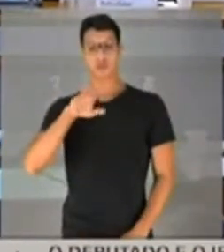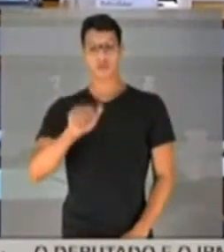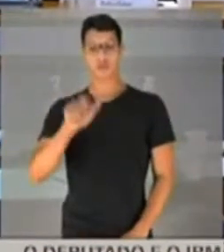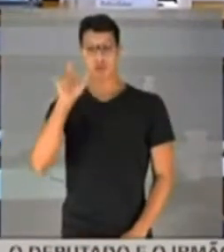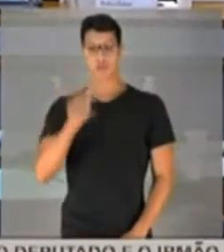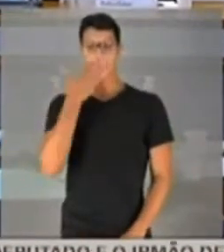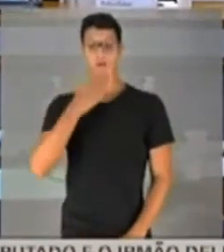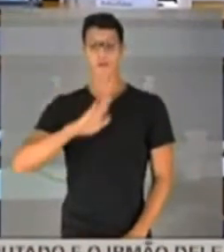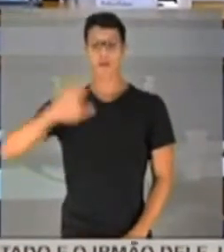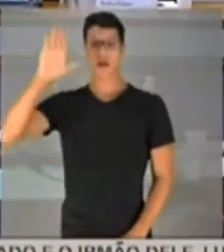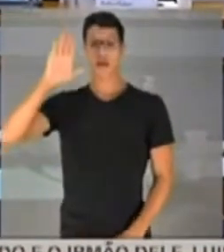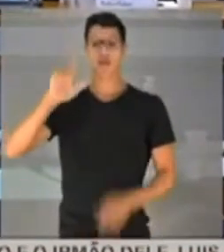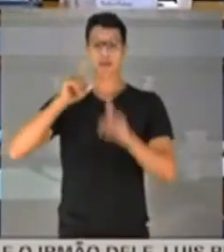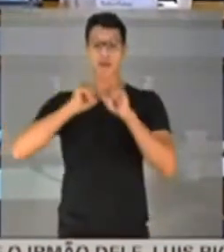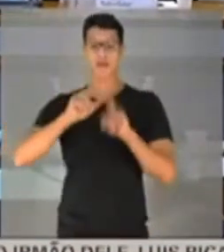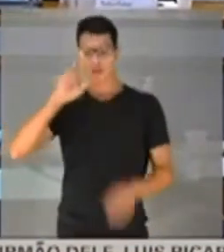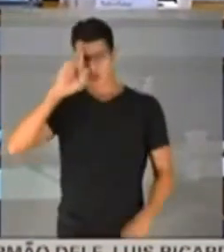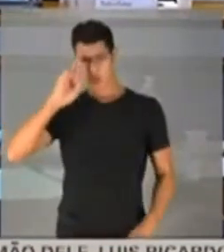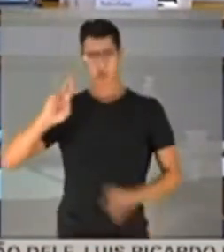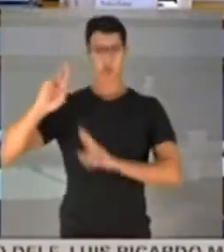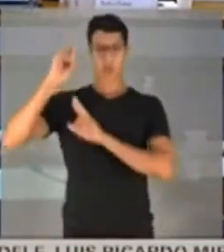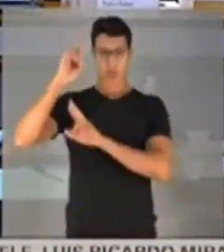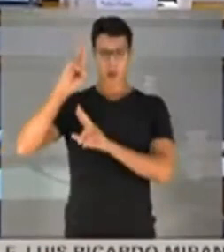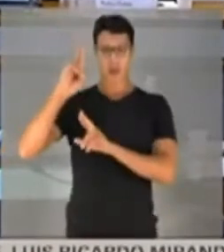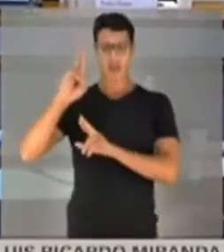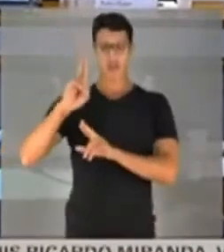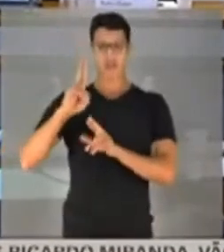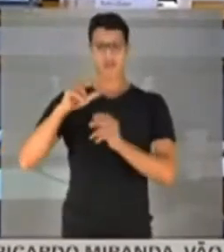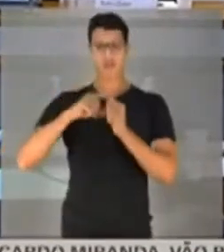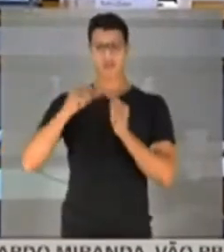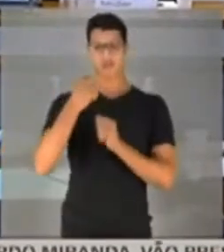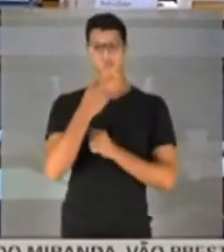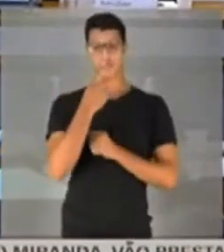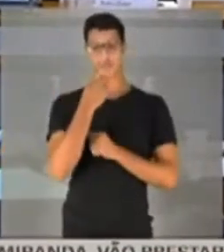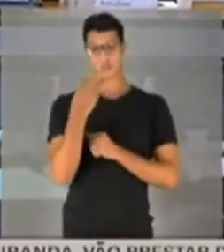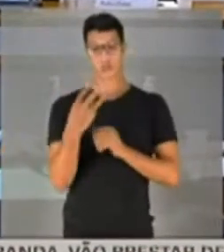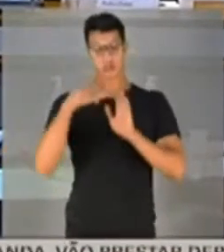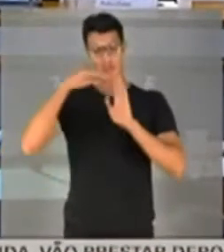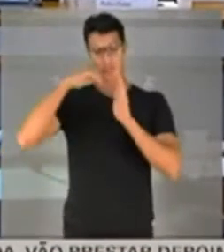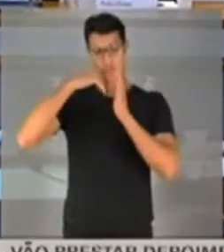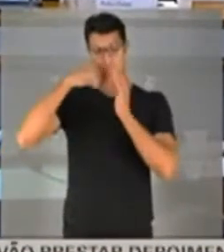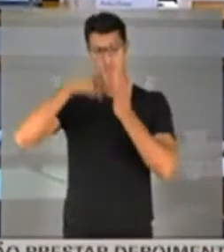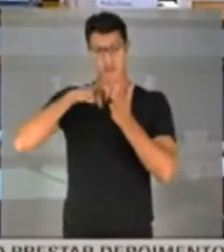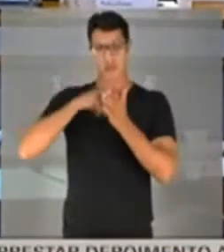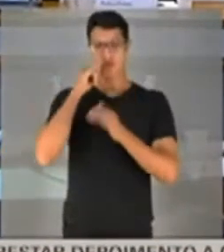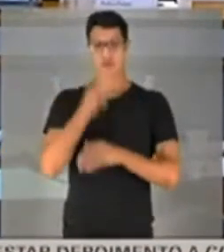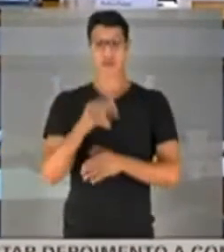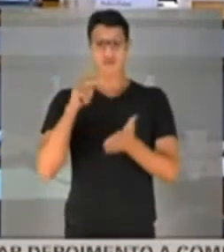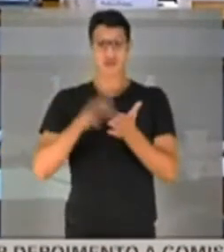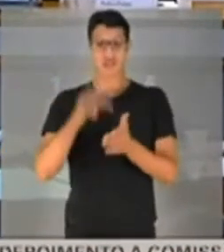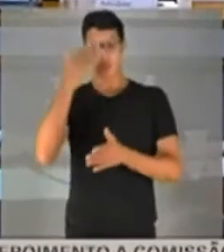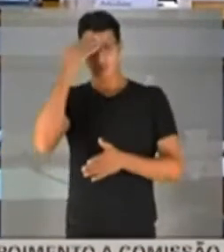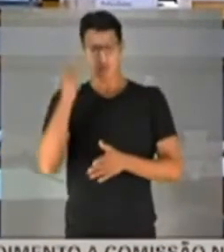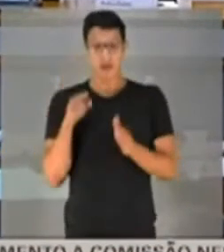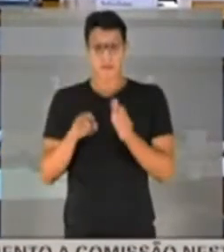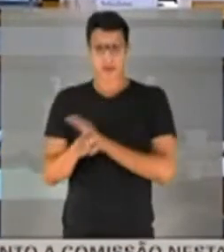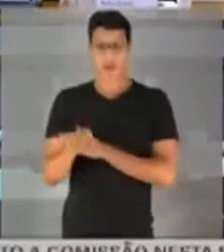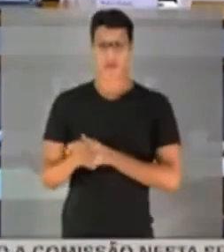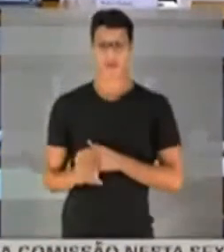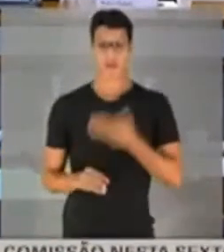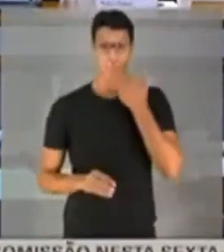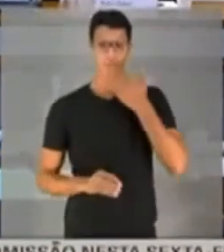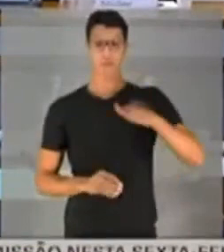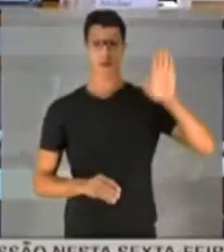senhoria promete, sob a palavra de honra, nos termos do artigo 203 do Código de Processo Penal, dizer a verdade no que souber e lhe for perguntado?